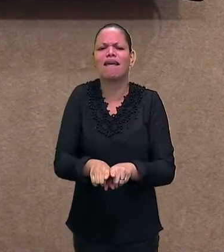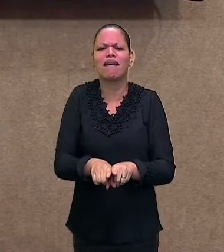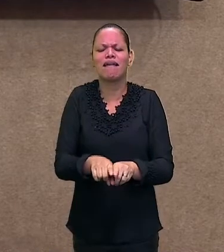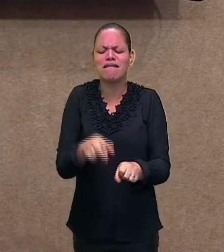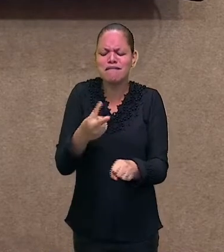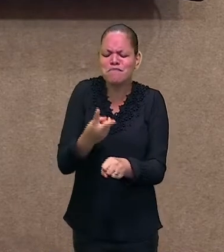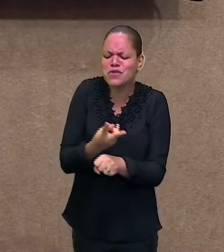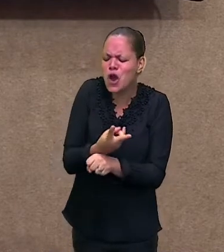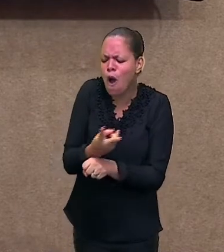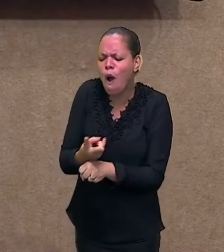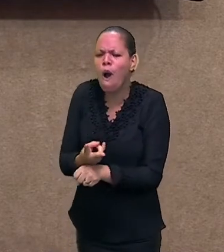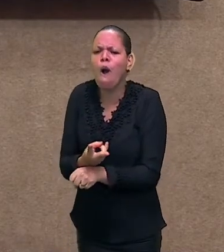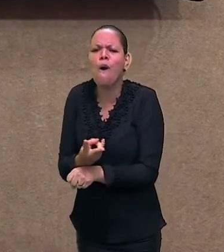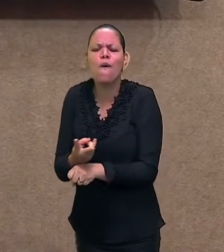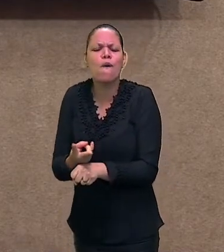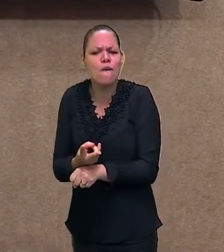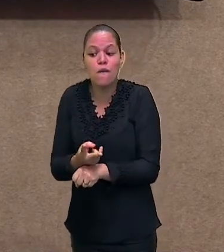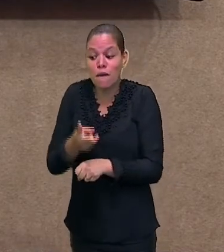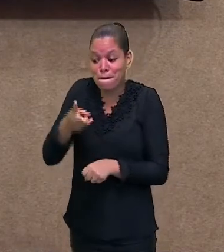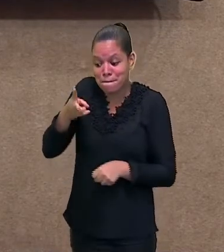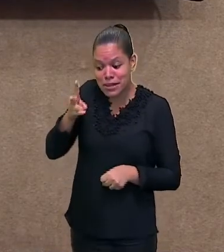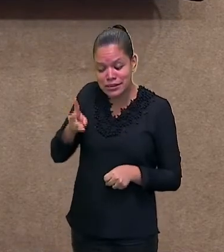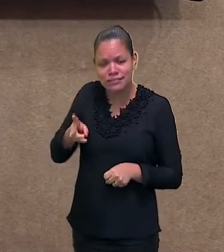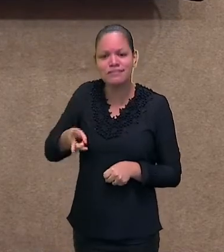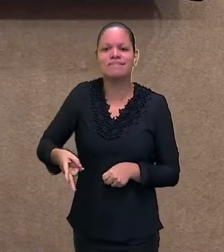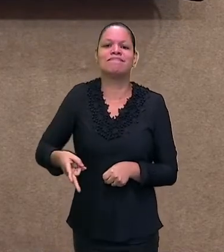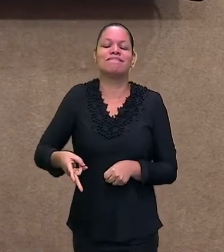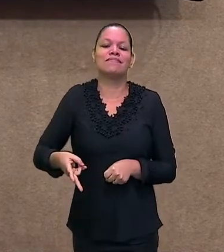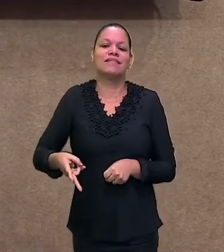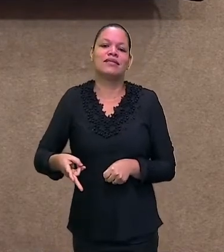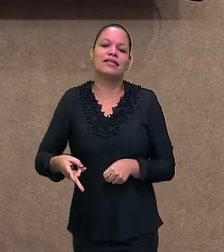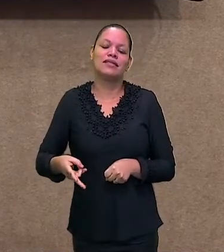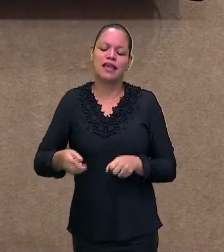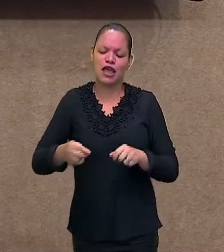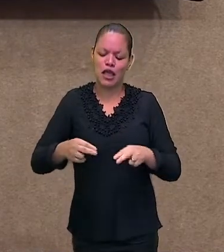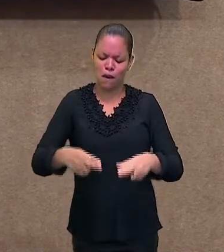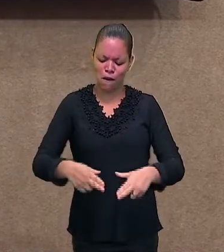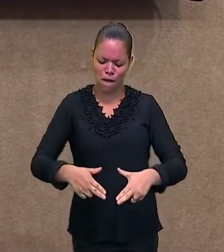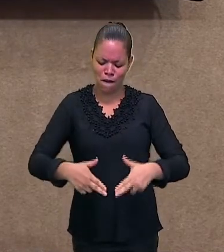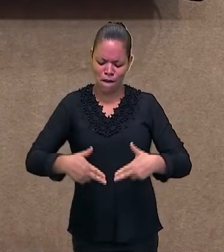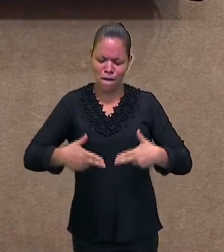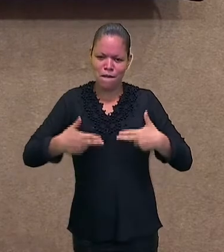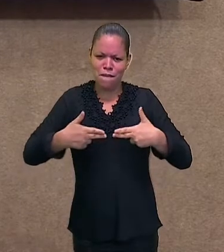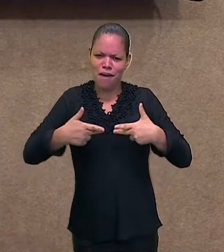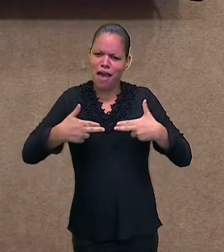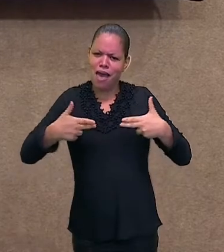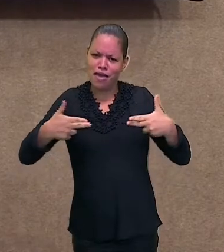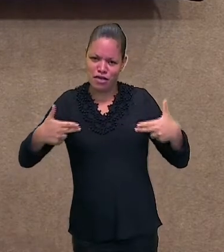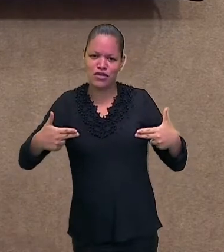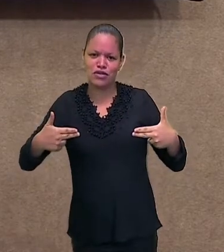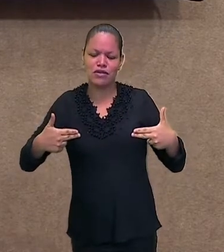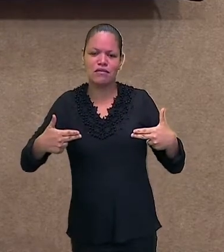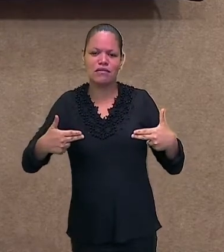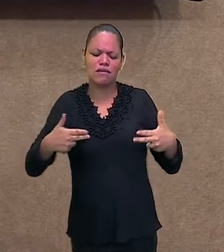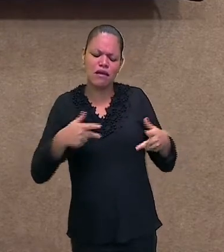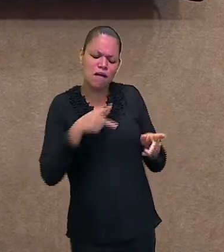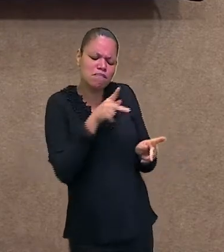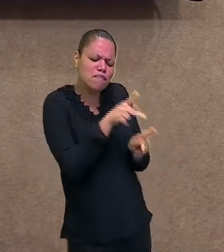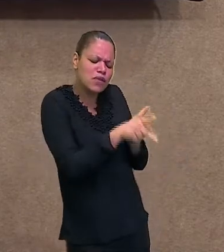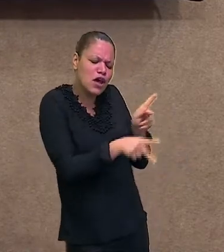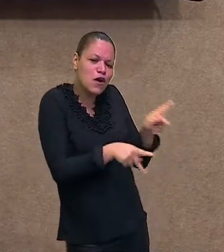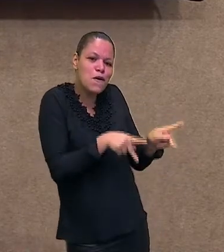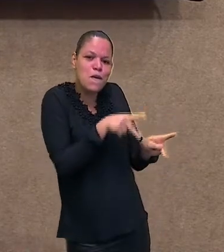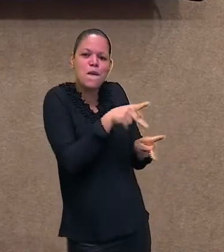mesmo para manter a etnia deles, para o povo deles não morrer. Eles estão num